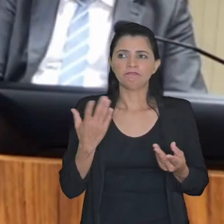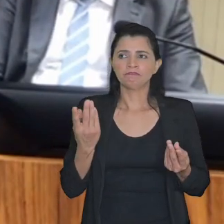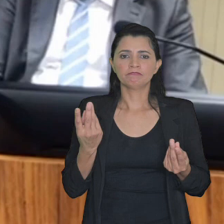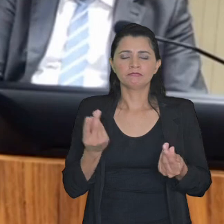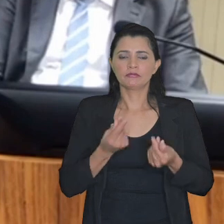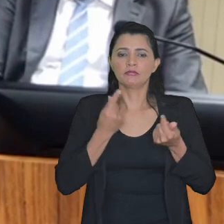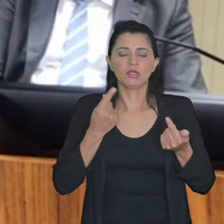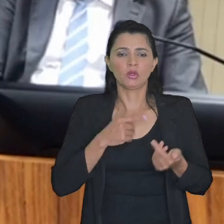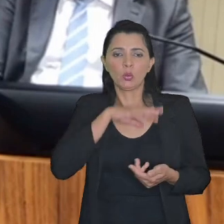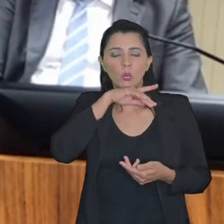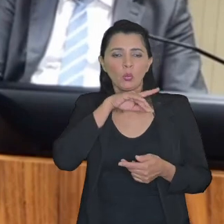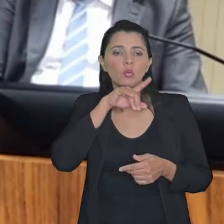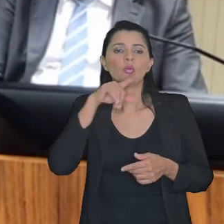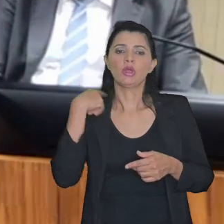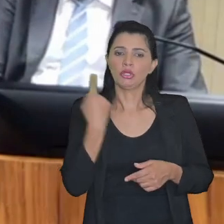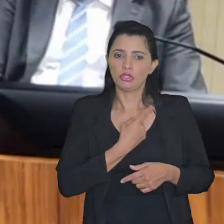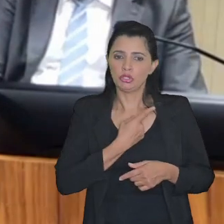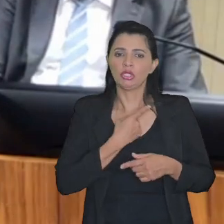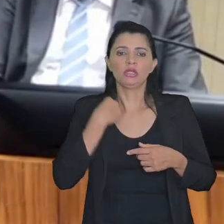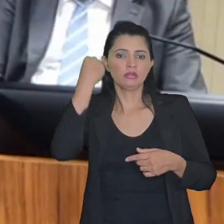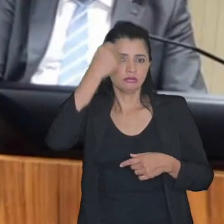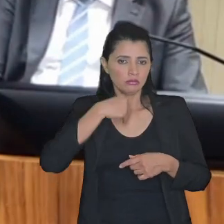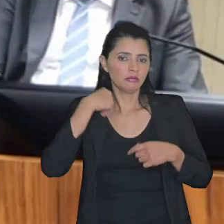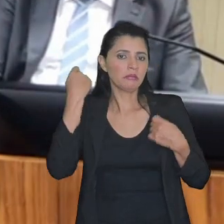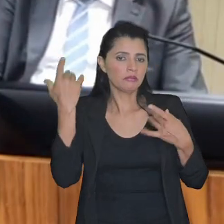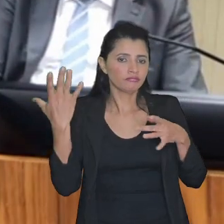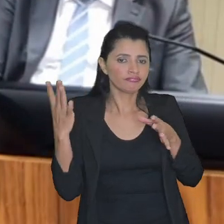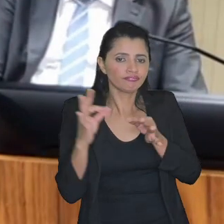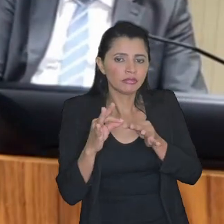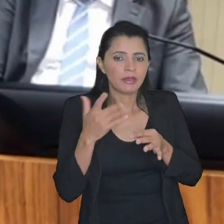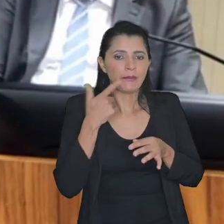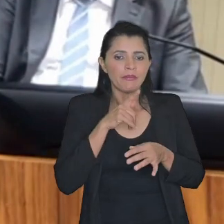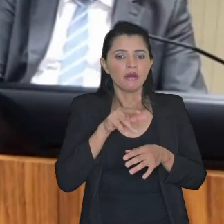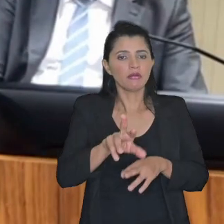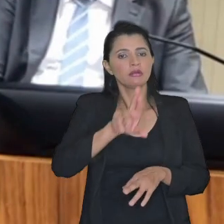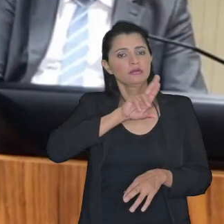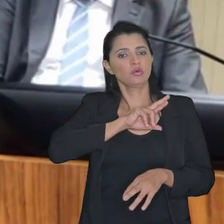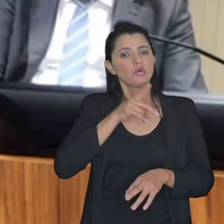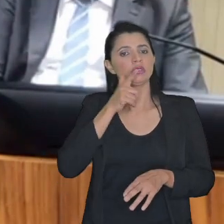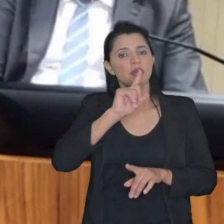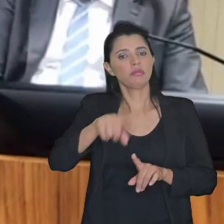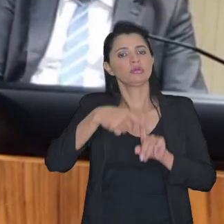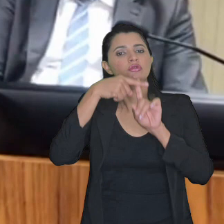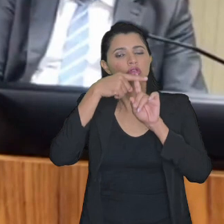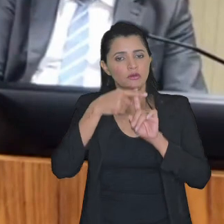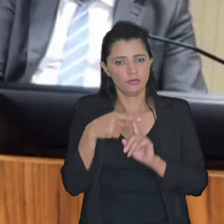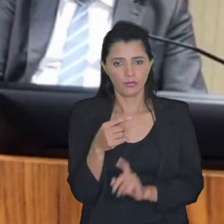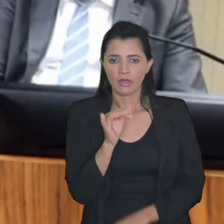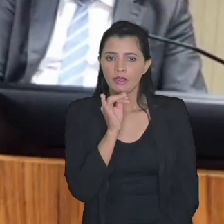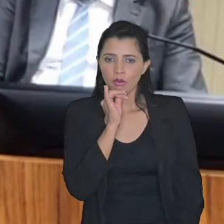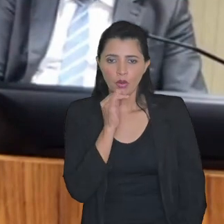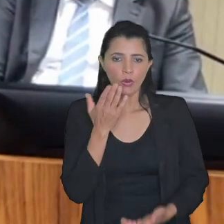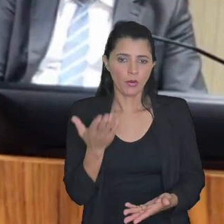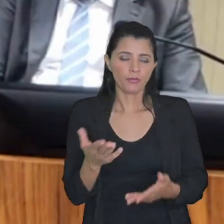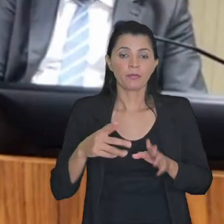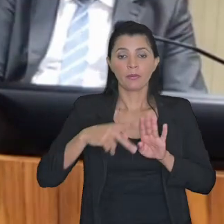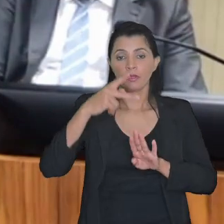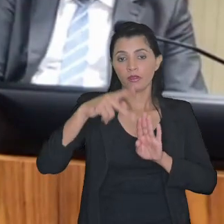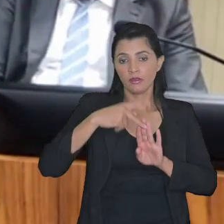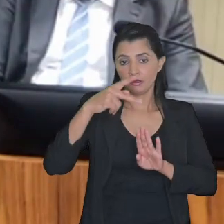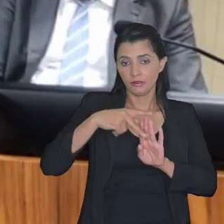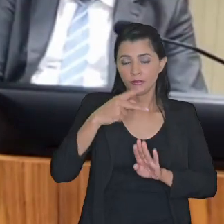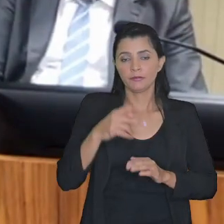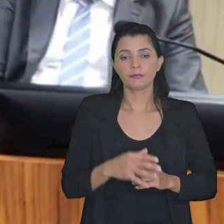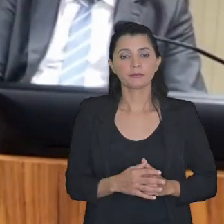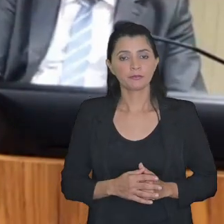ela nós devemos nos colar para tirar resultados positivos vejam a portaria